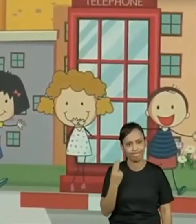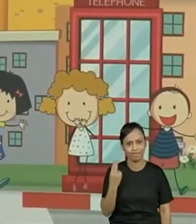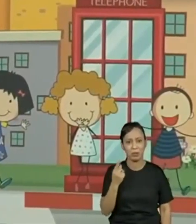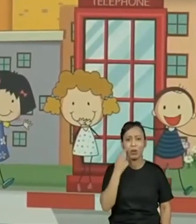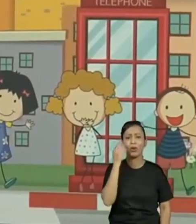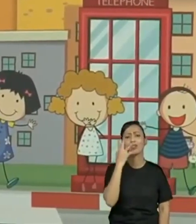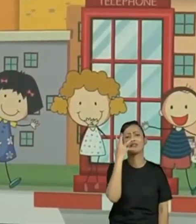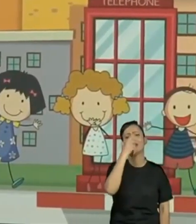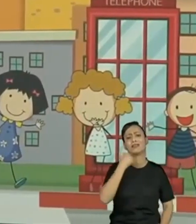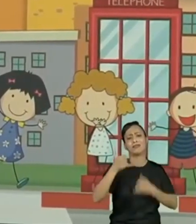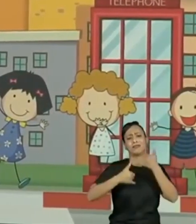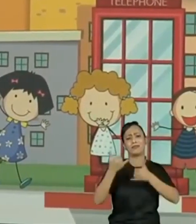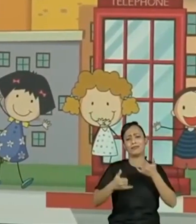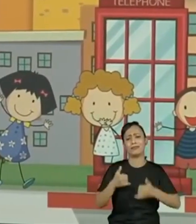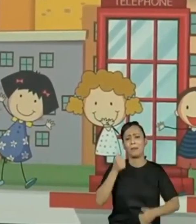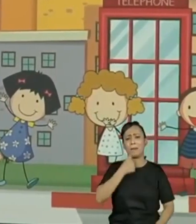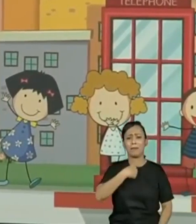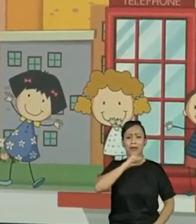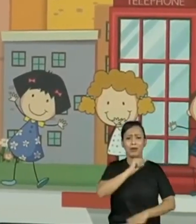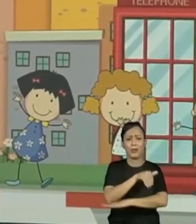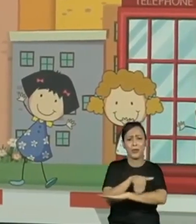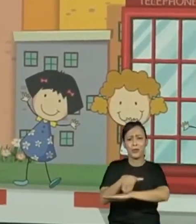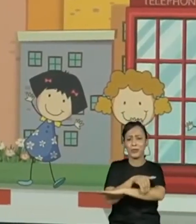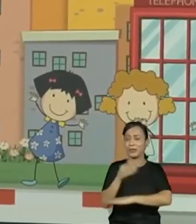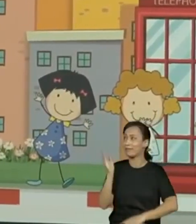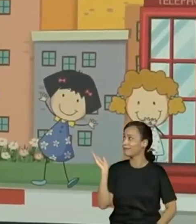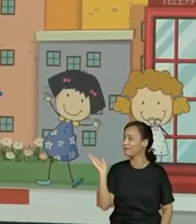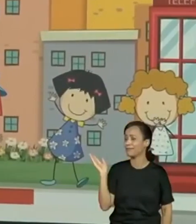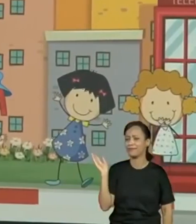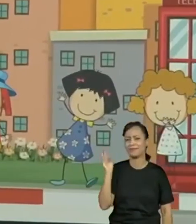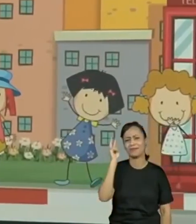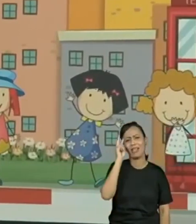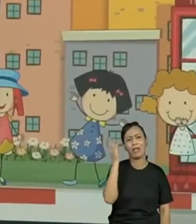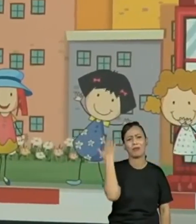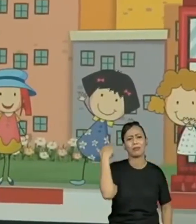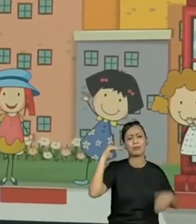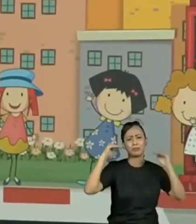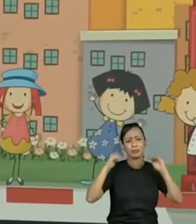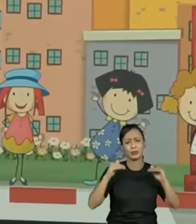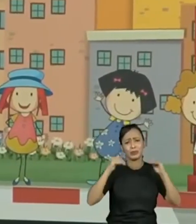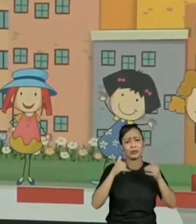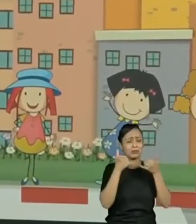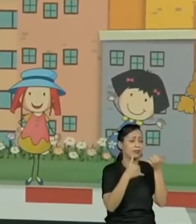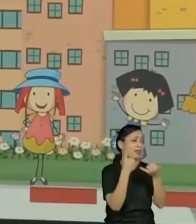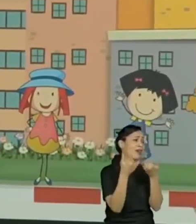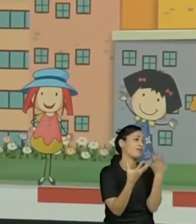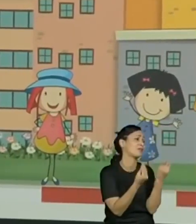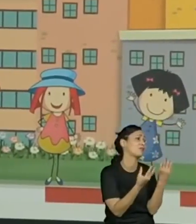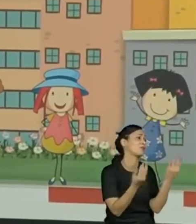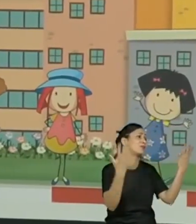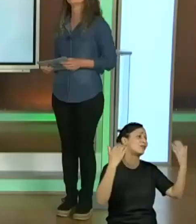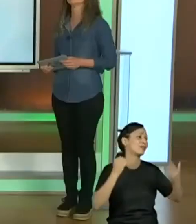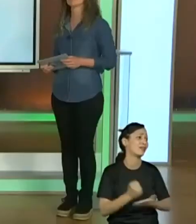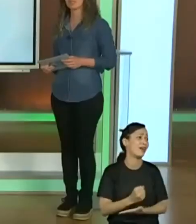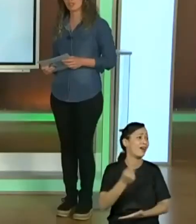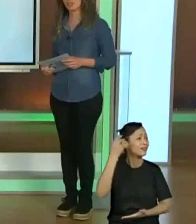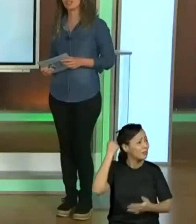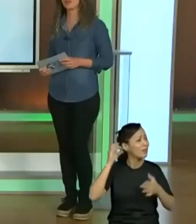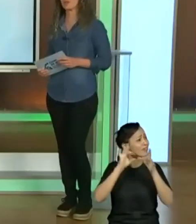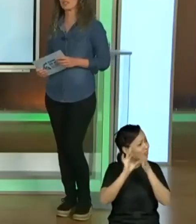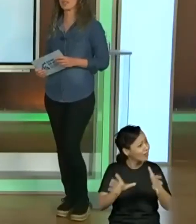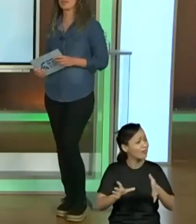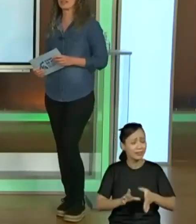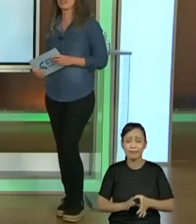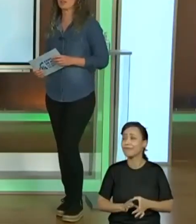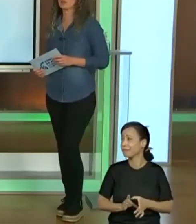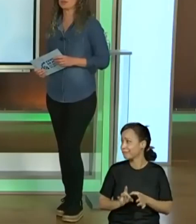linda imagem. Mãe da rua. A gente brincava bastante, né? Brincava. A gente é de uma época... Que podia brincar na rua, Que a gente